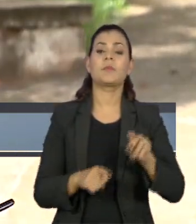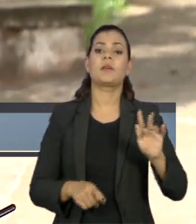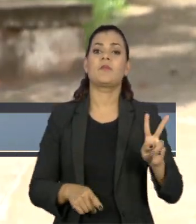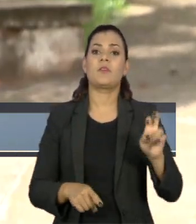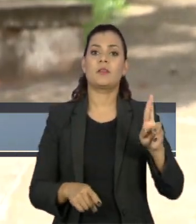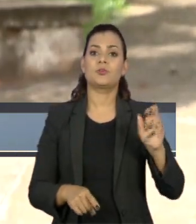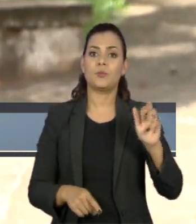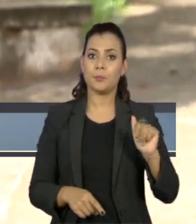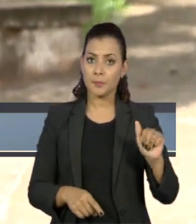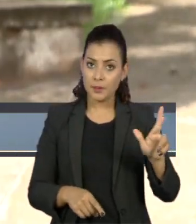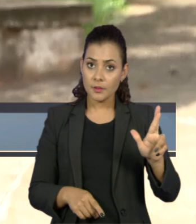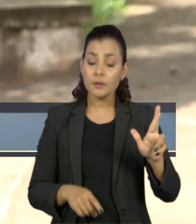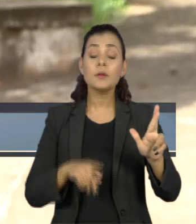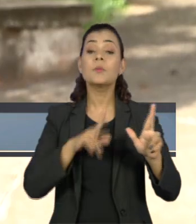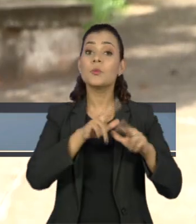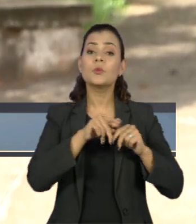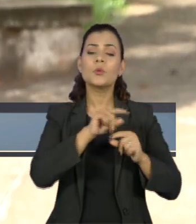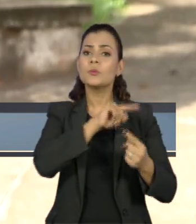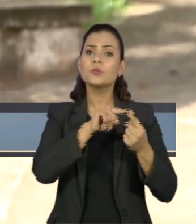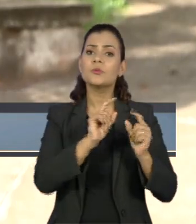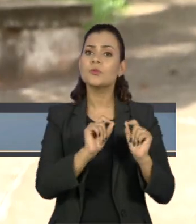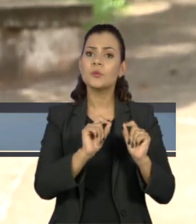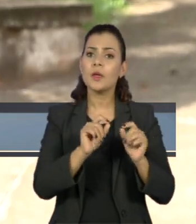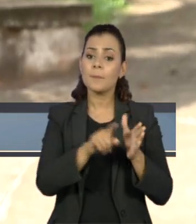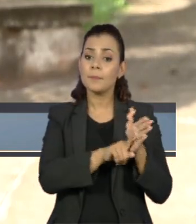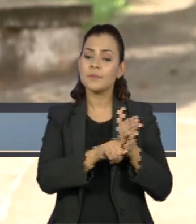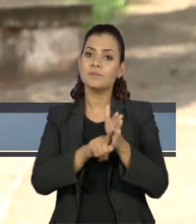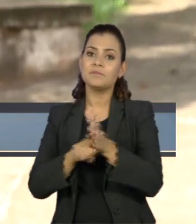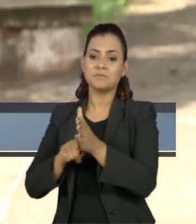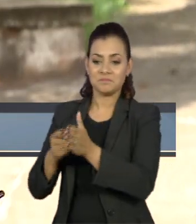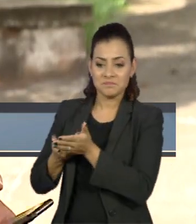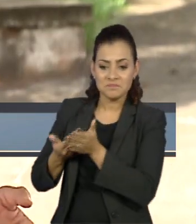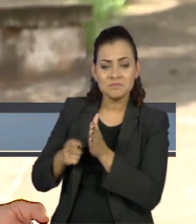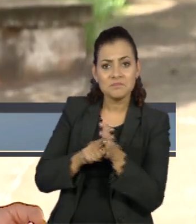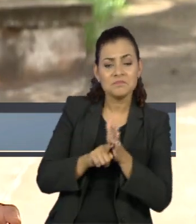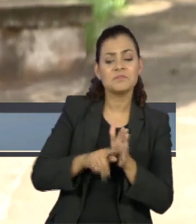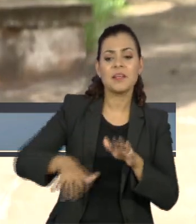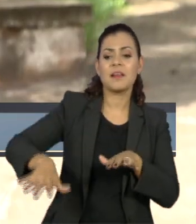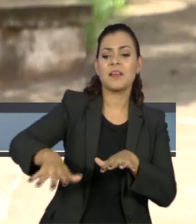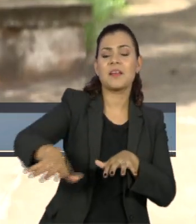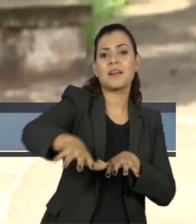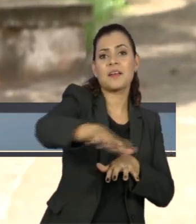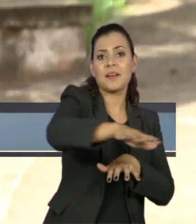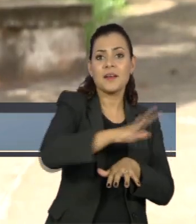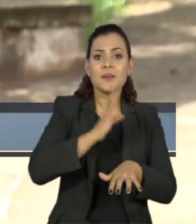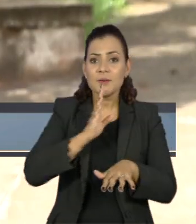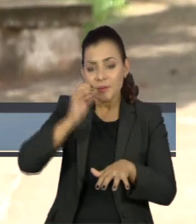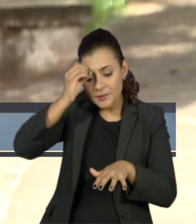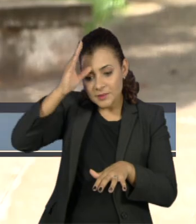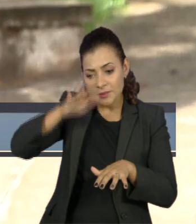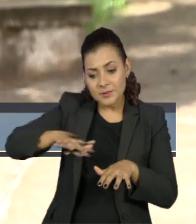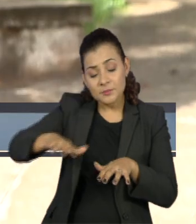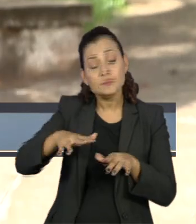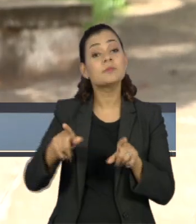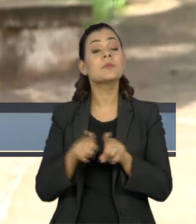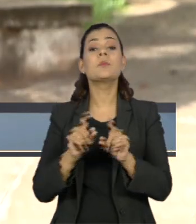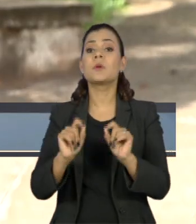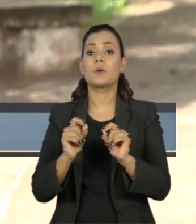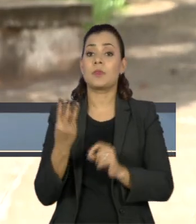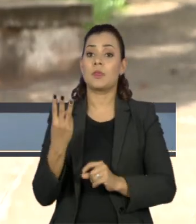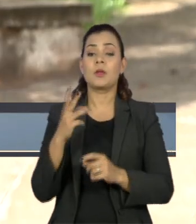A iniciativa tem por objetivo reconhecer as pesquisas desenvolvidas nas diversas áreas do conhecimento dentro das três